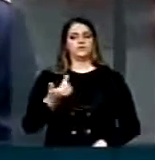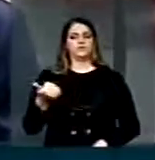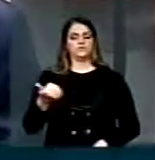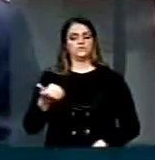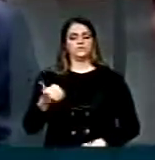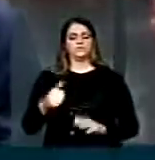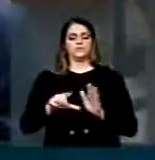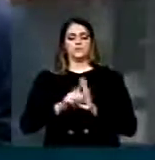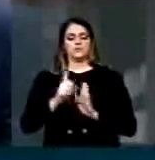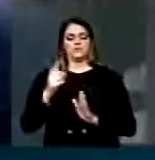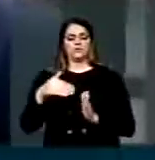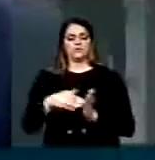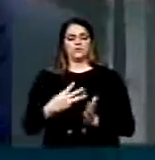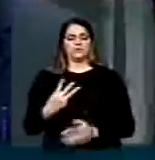parágrafos 1 a 3.